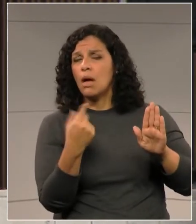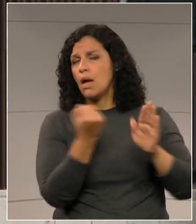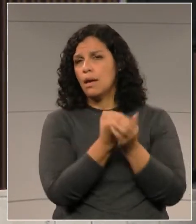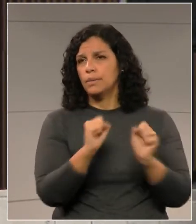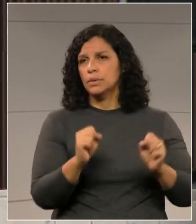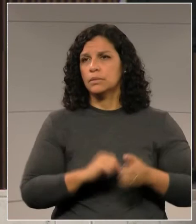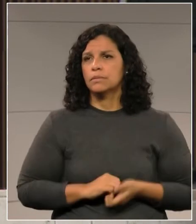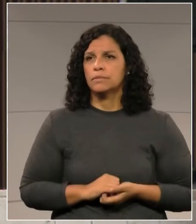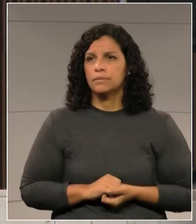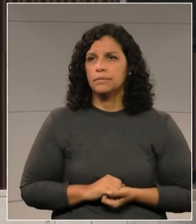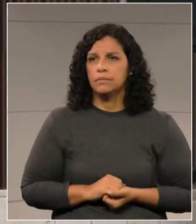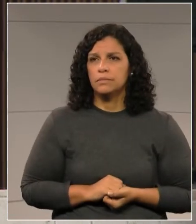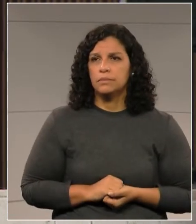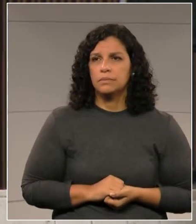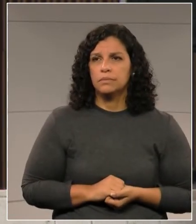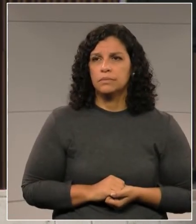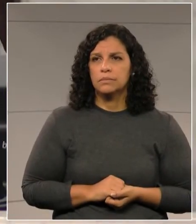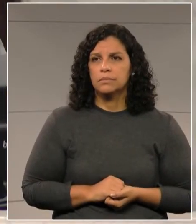fique...